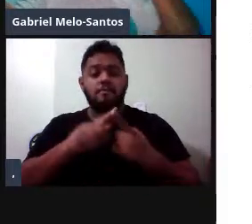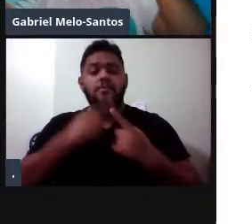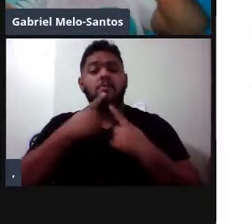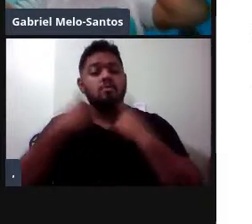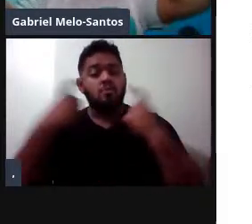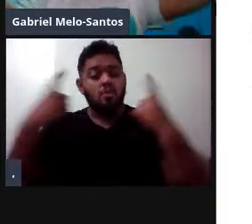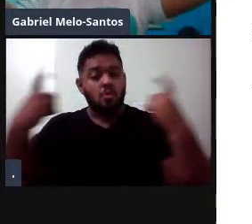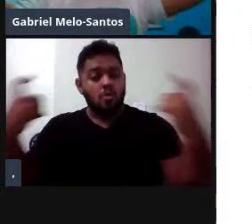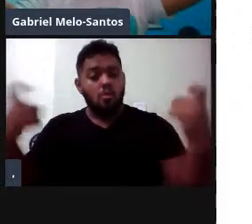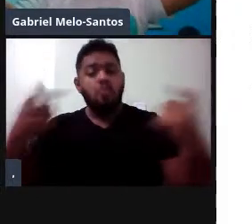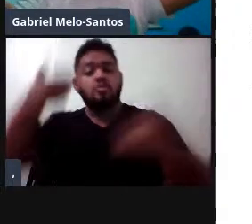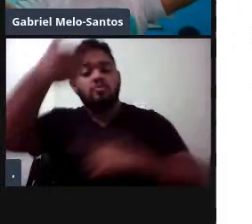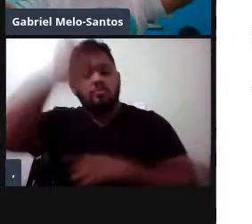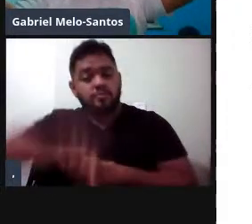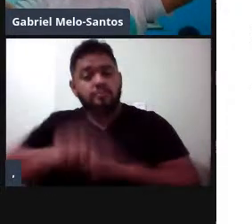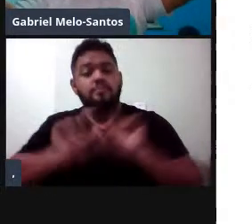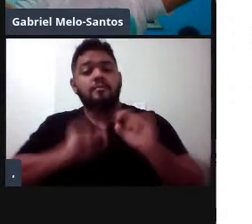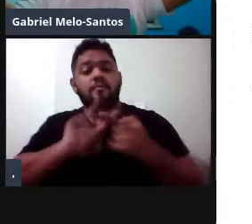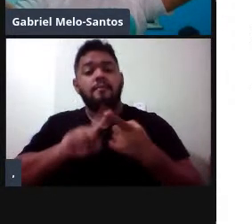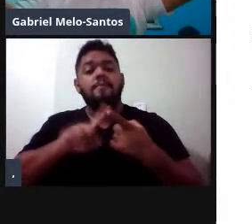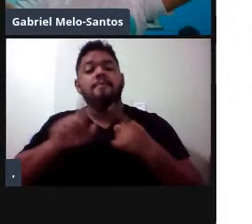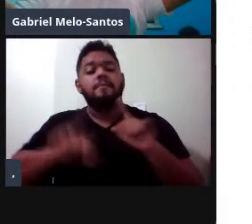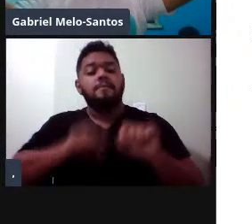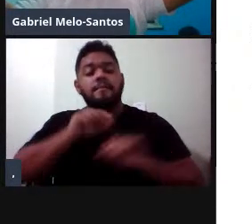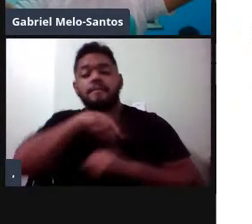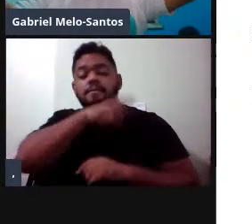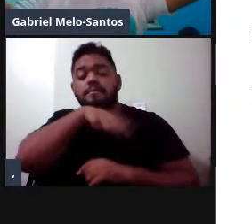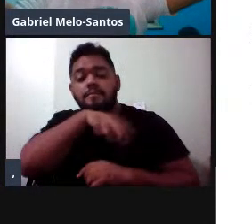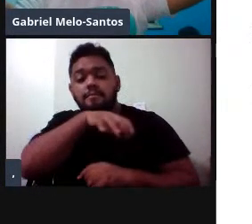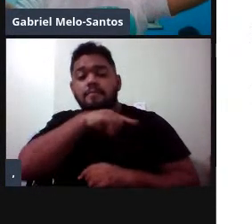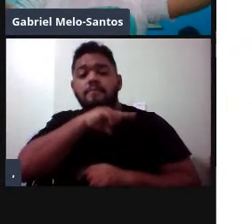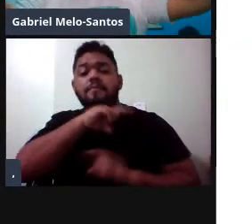confirmando mais uma vez que esses bichos são capazes de emitir assovio.